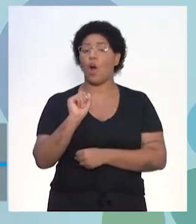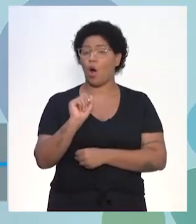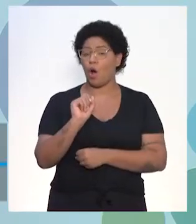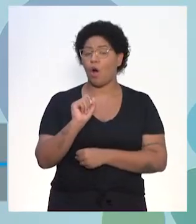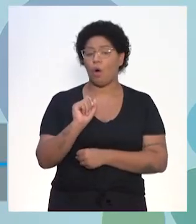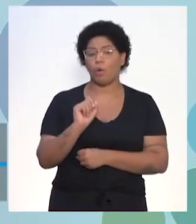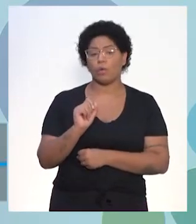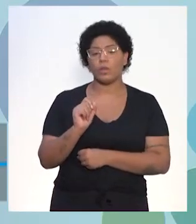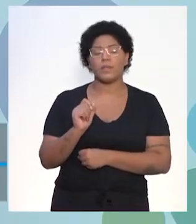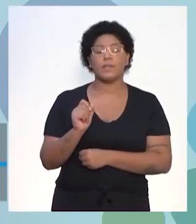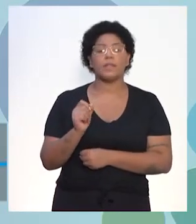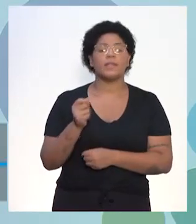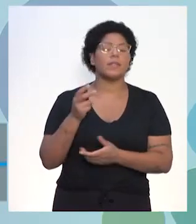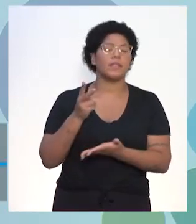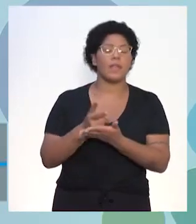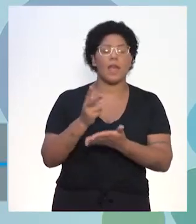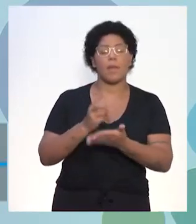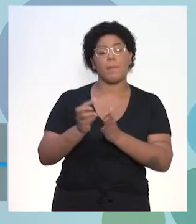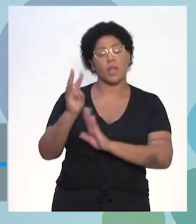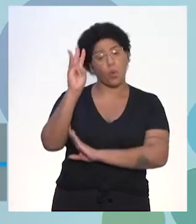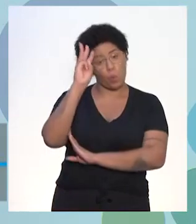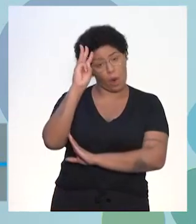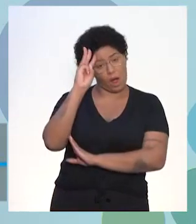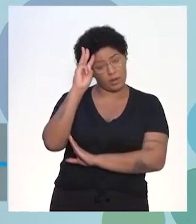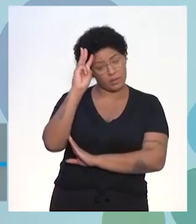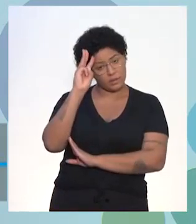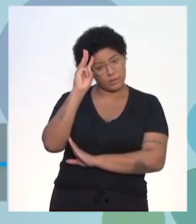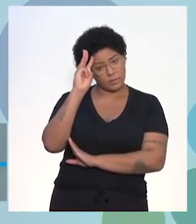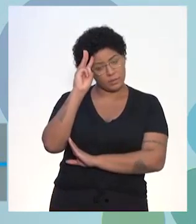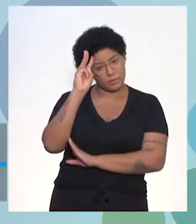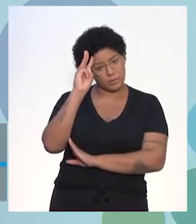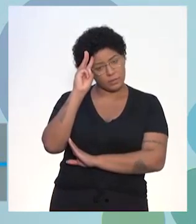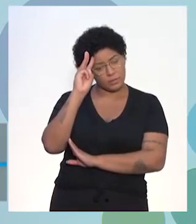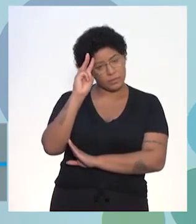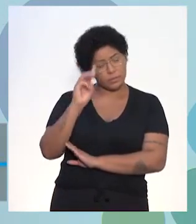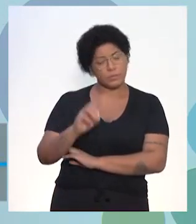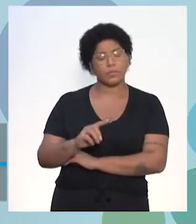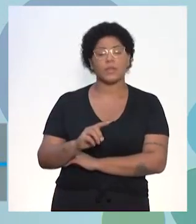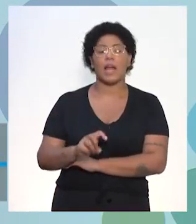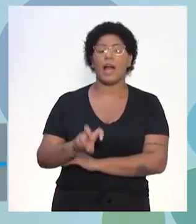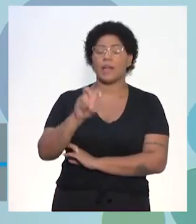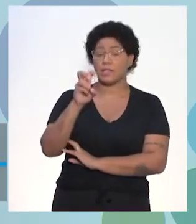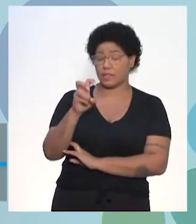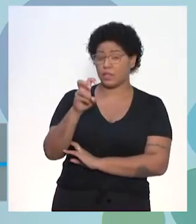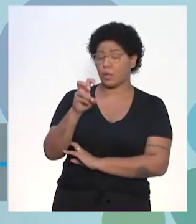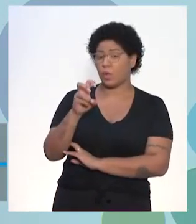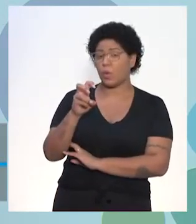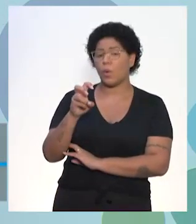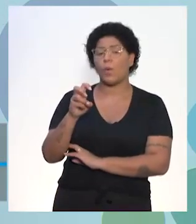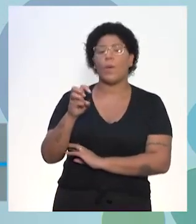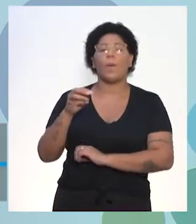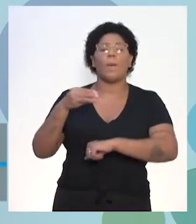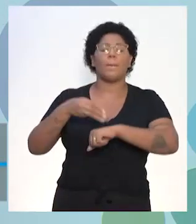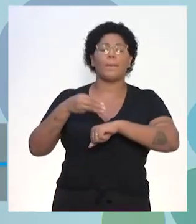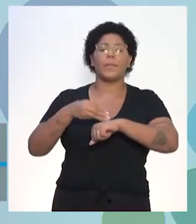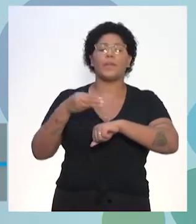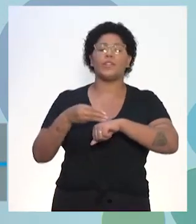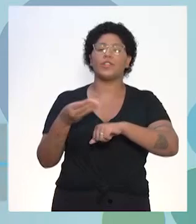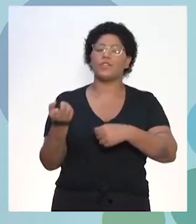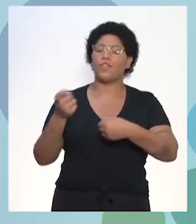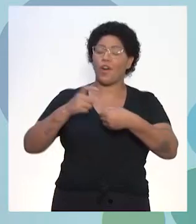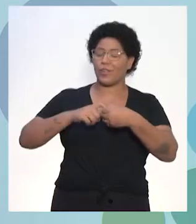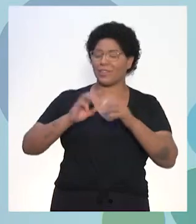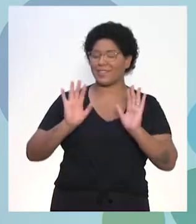e horário de encontro, todas as quartas-feiras, às 17h45. A gente se vê lá. Tchau, tchau.